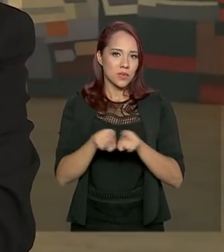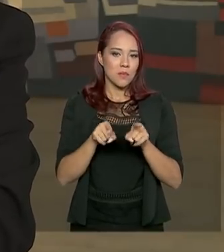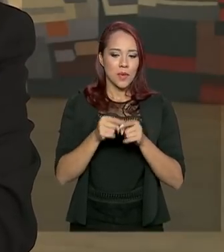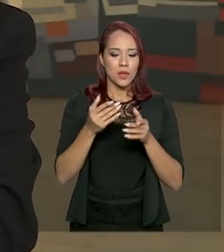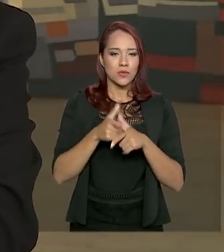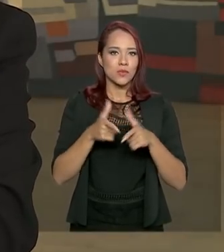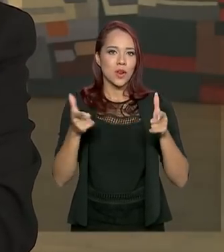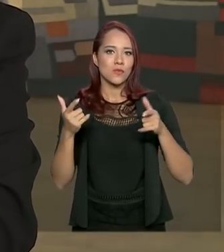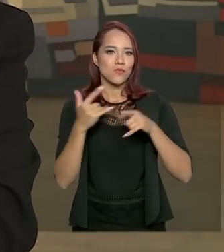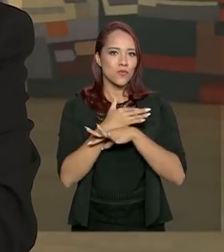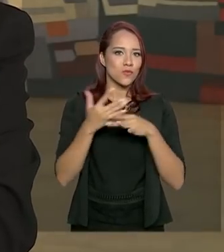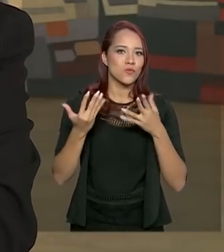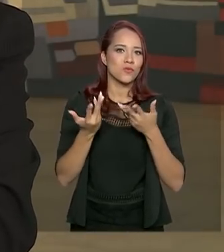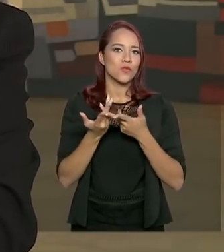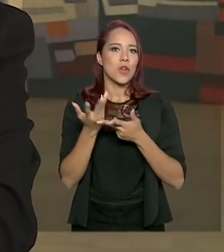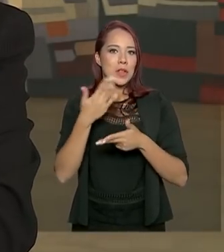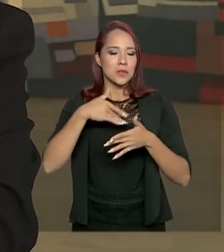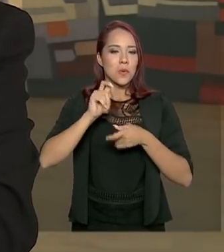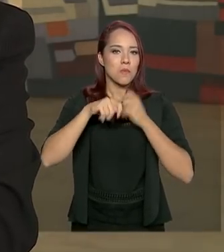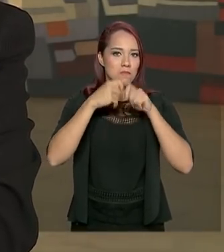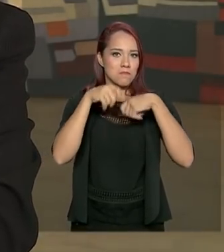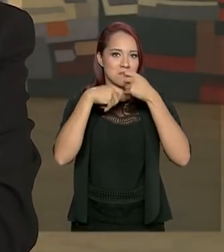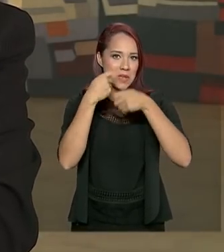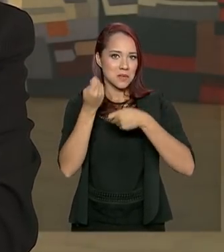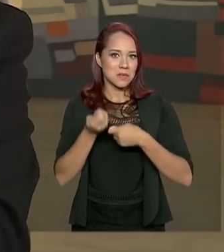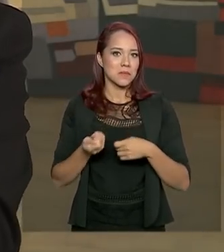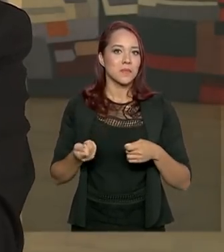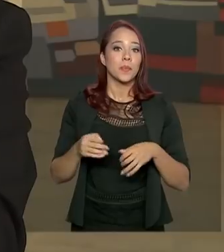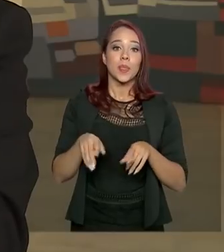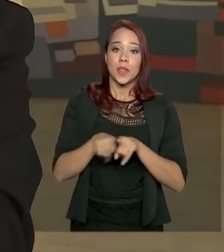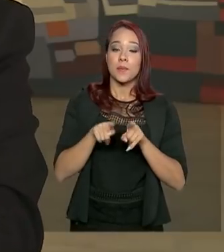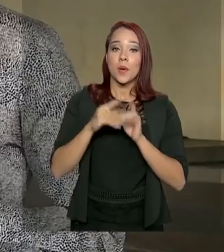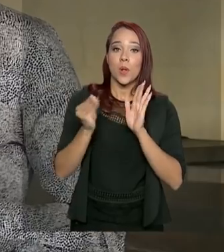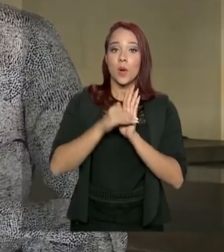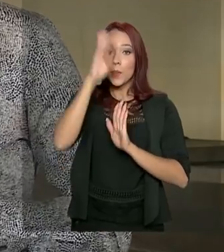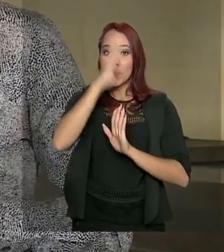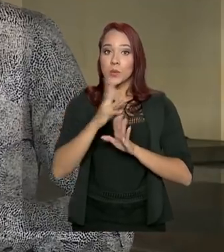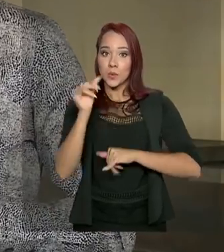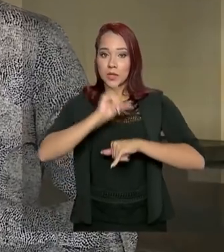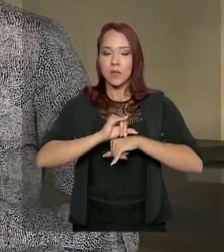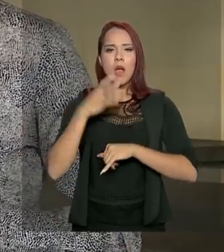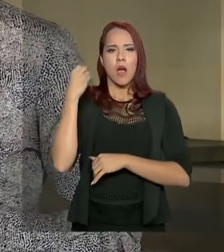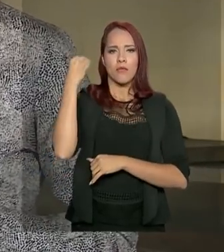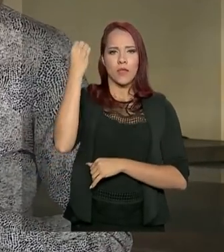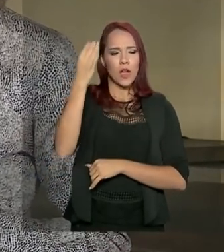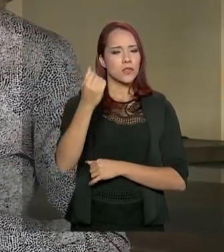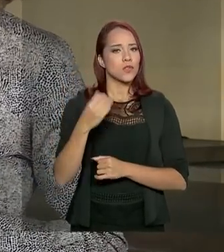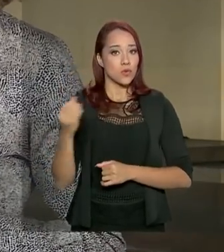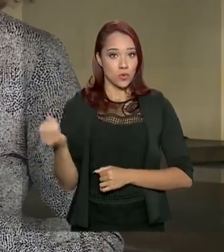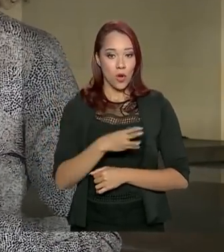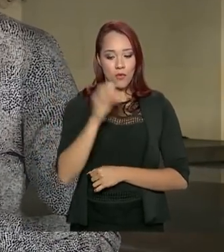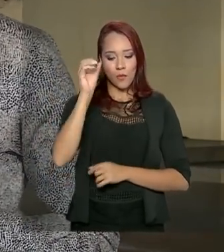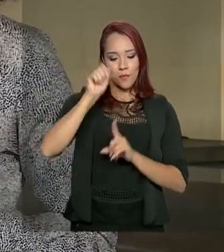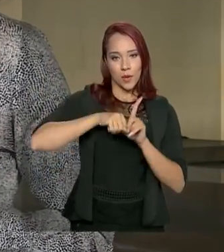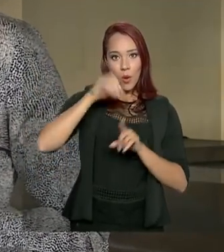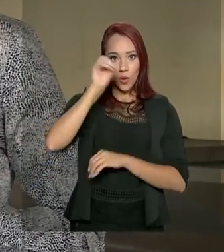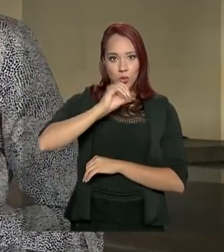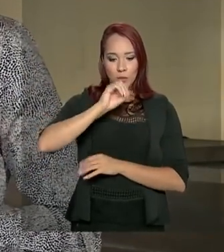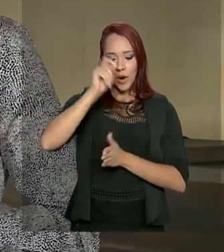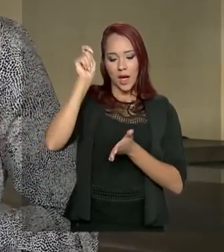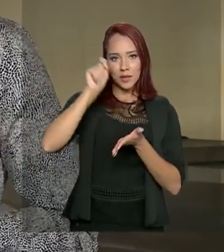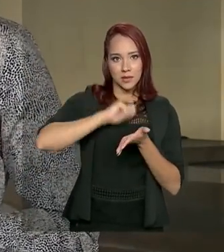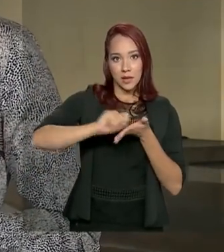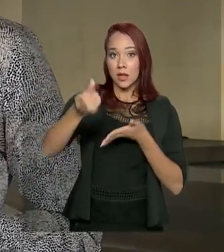grandes fluxos comerciais, a gente coloca o Brasil no centro. Na viagem mais recente, em outubro, foram assinados